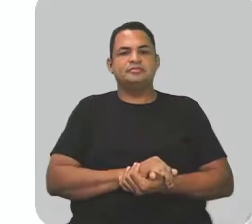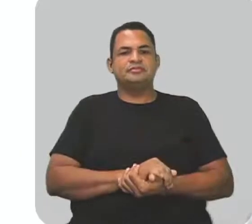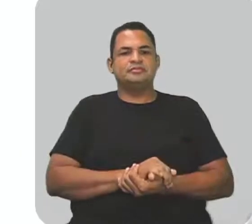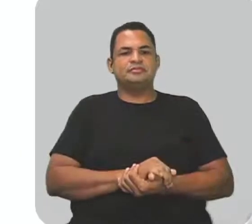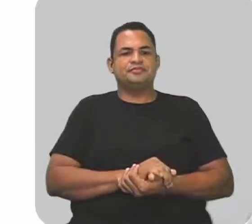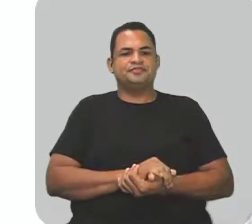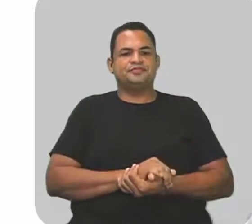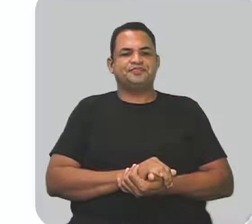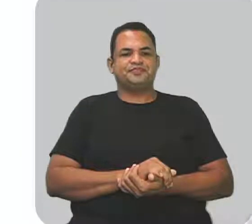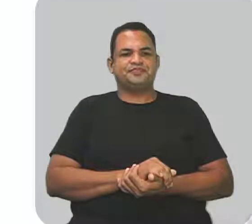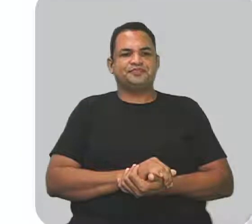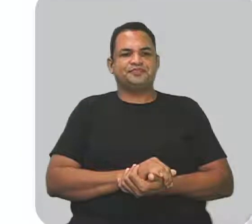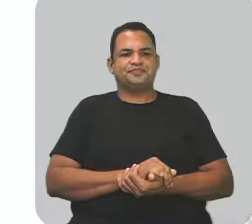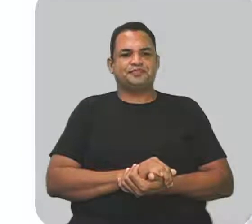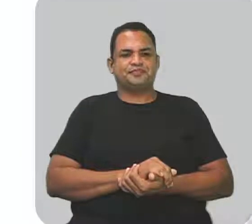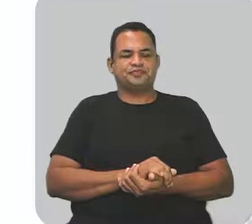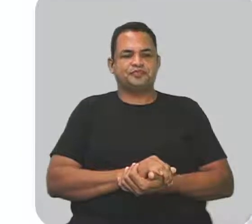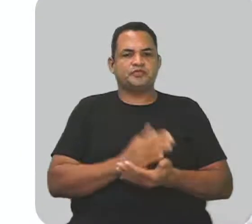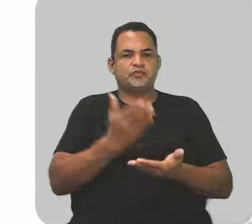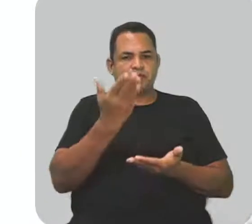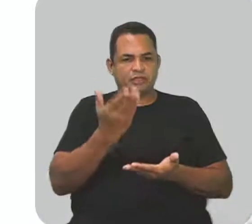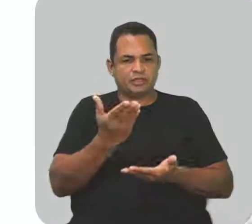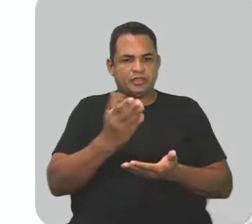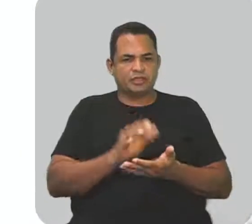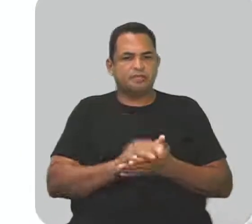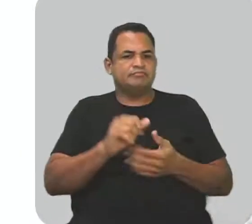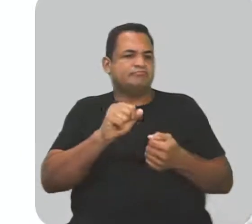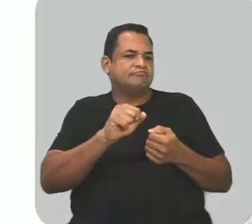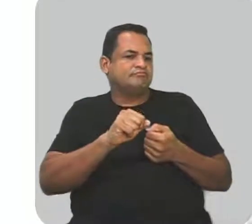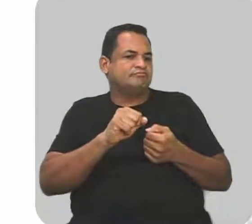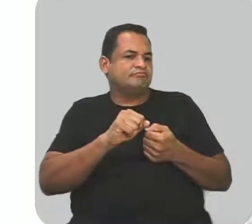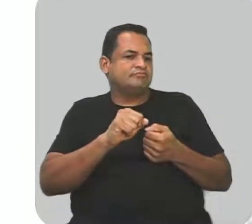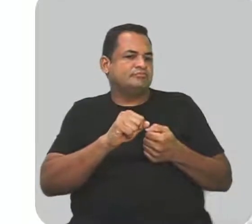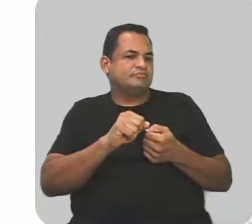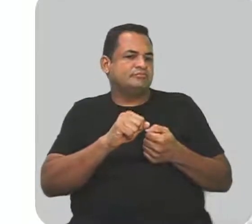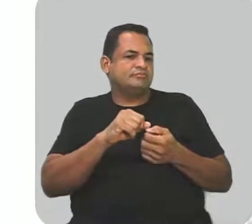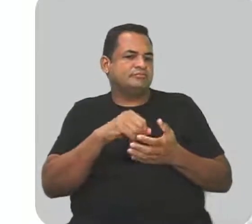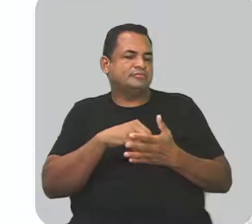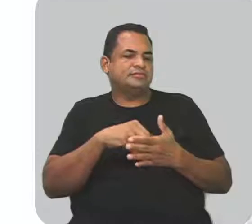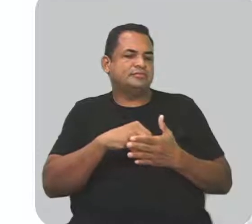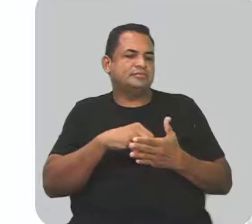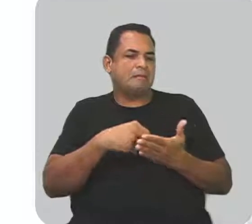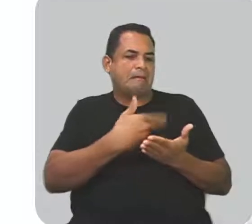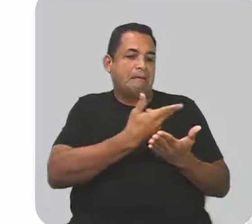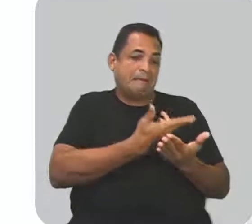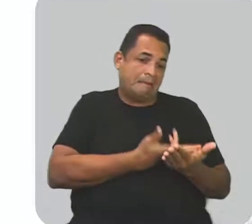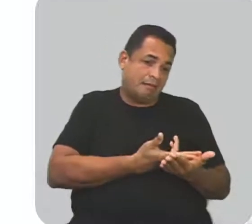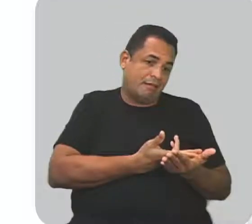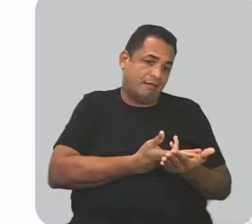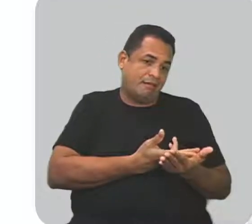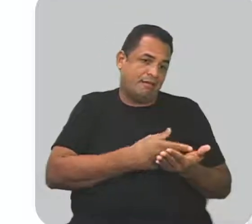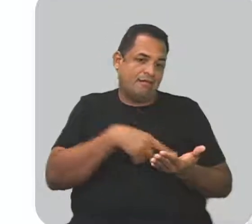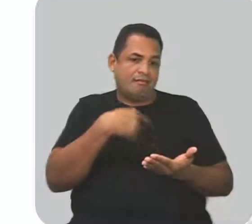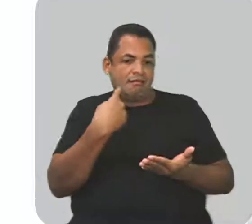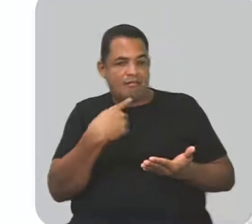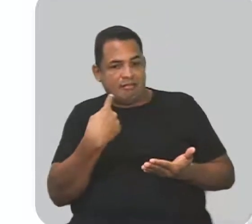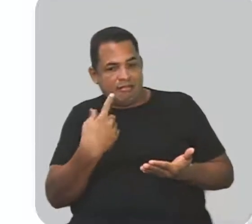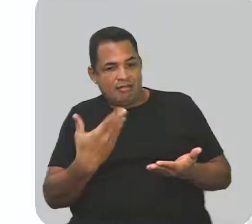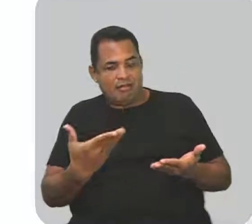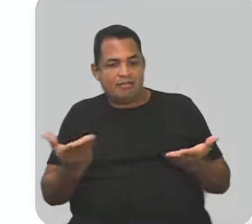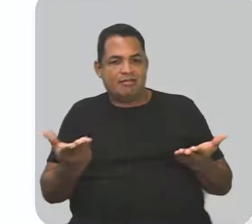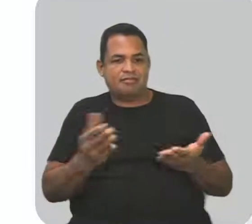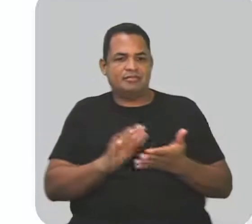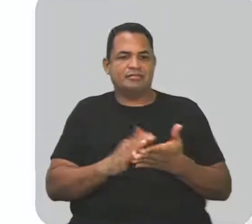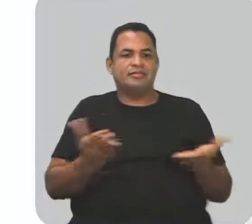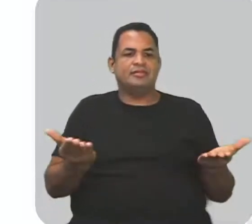Se vira nos 30 e aí você faz o quê? Desmaia ou vai dançar mesmo, né? Não, vamos, a gente lê.